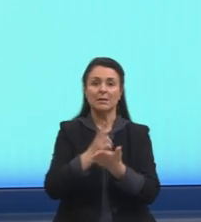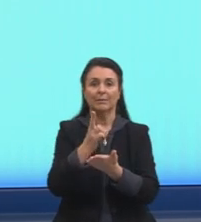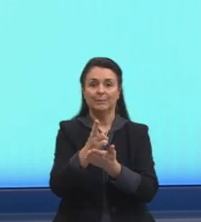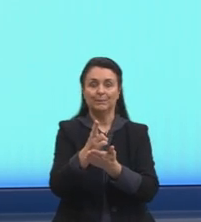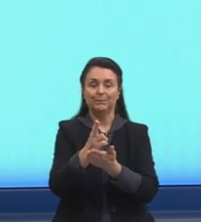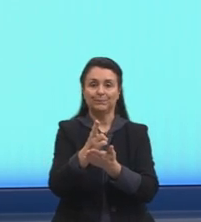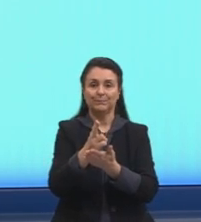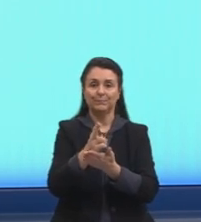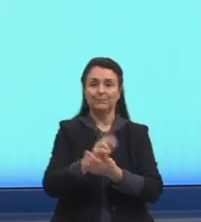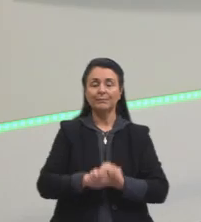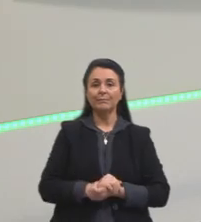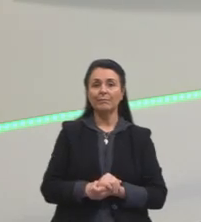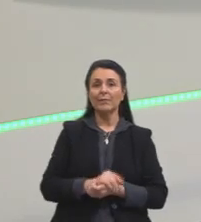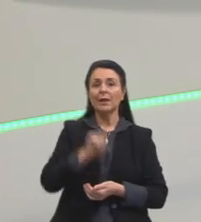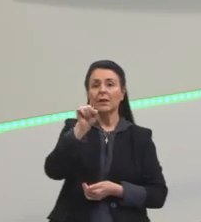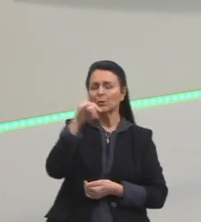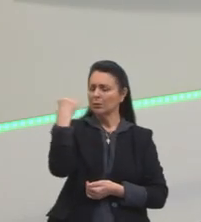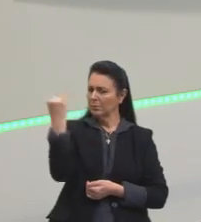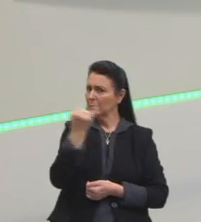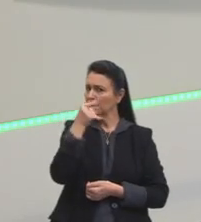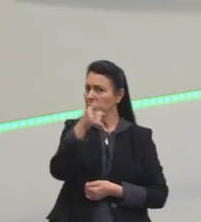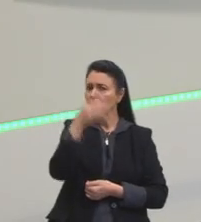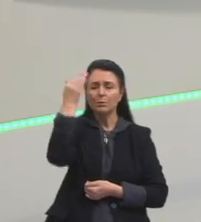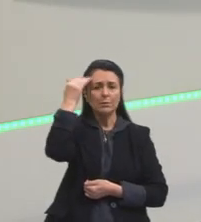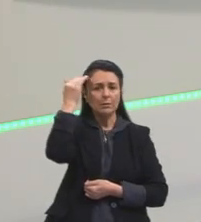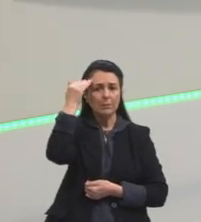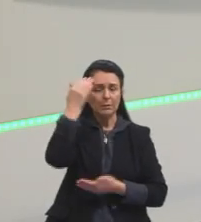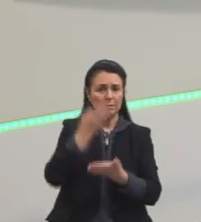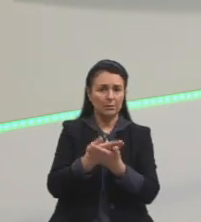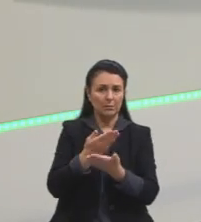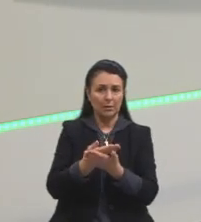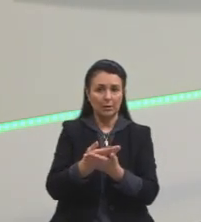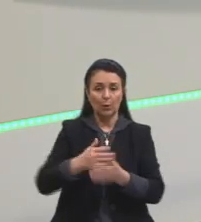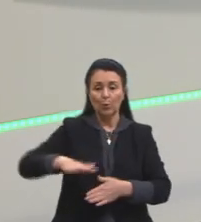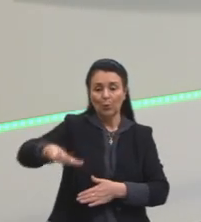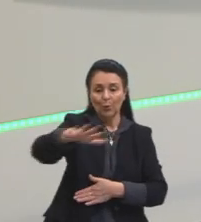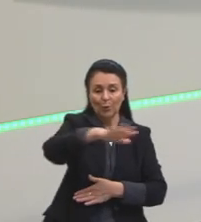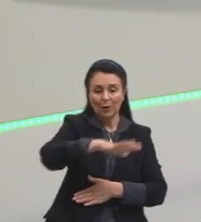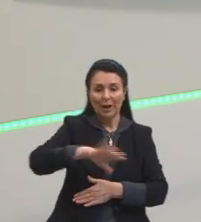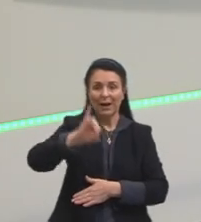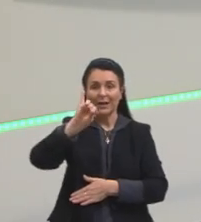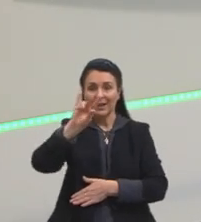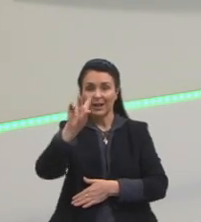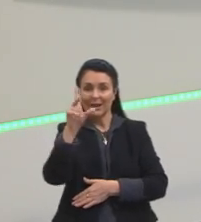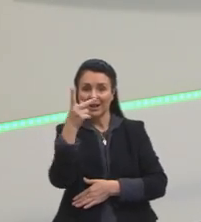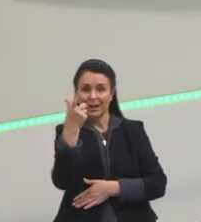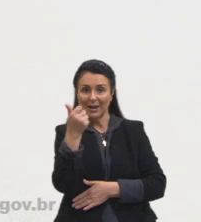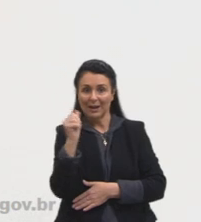equalizada, tá, meninos e meninas? Isso é importantíssimo. A ilha de calor, então, ela é formada justamente